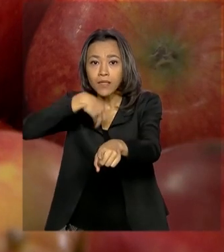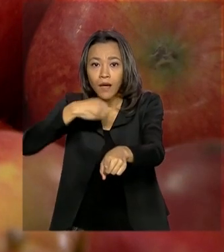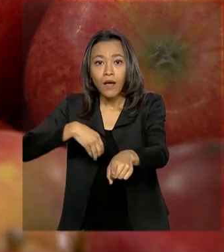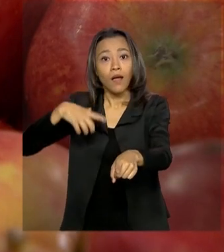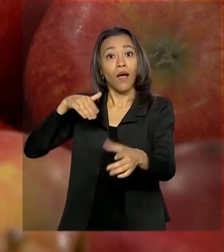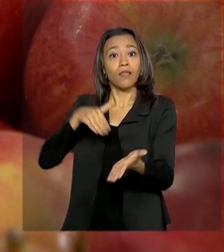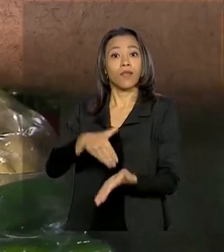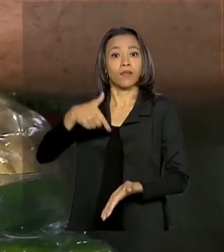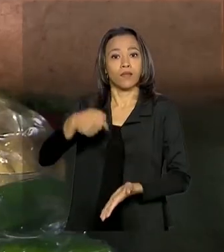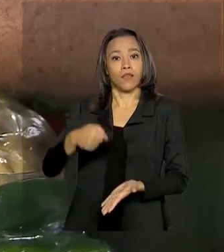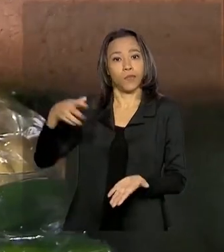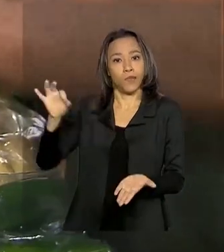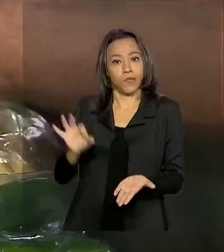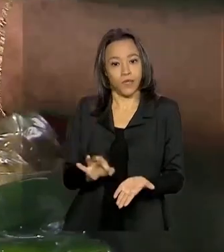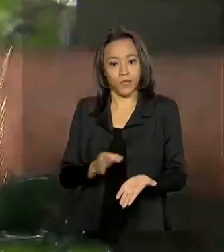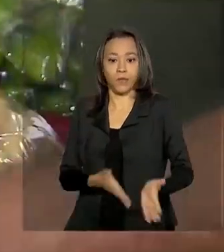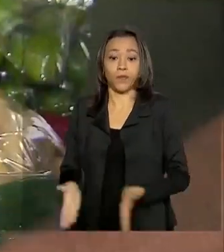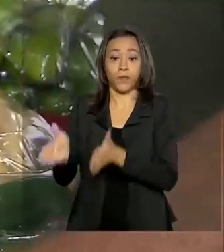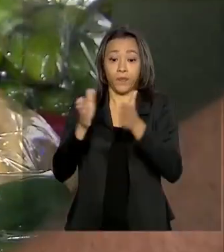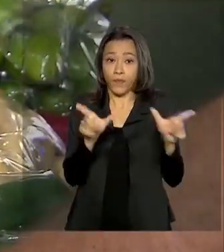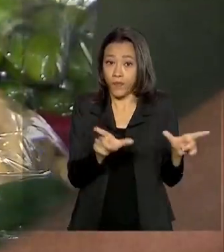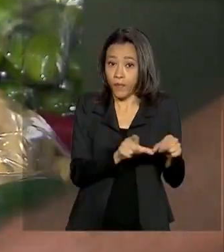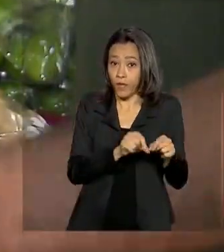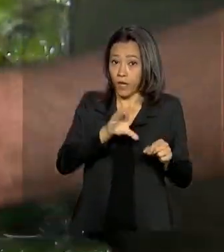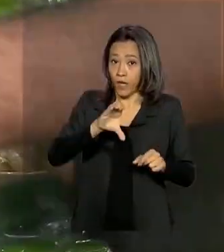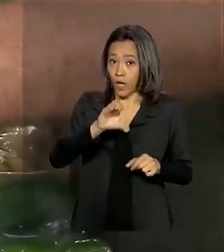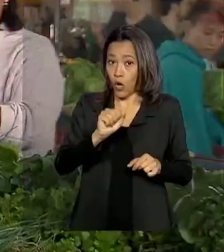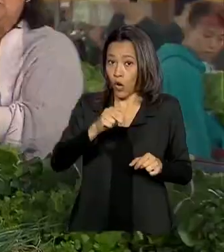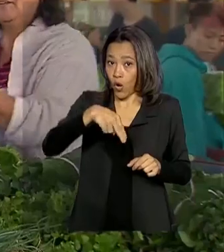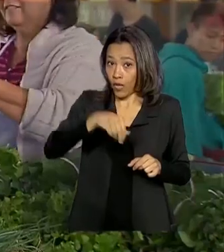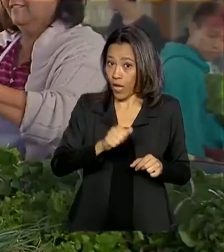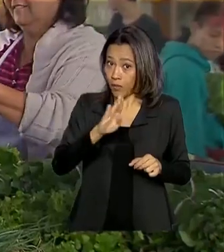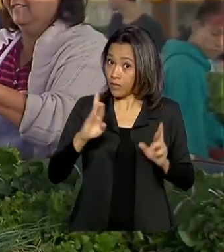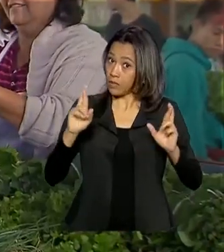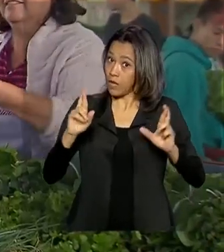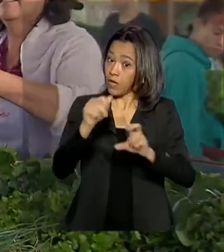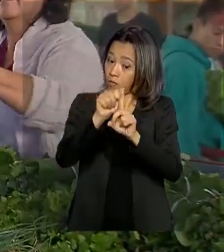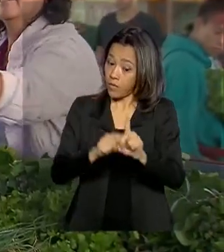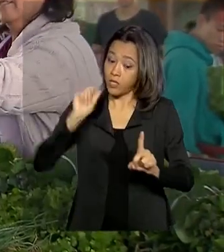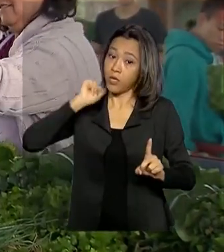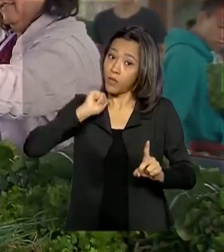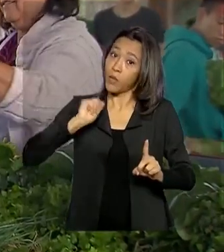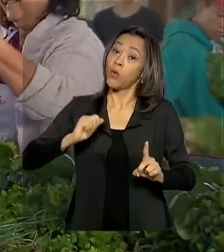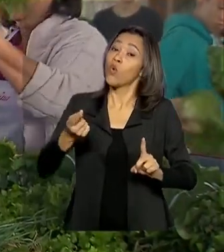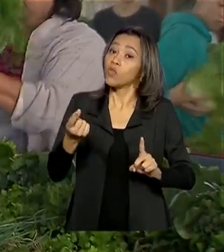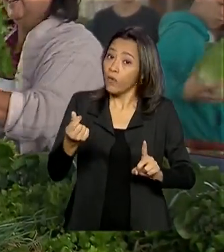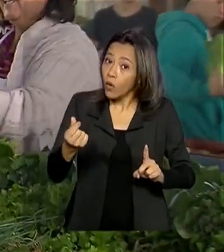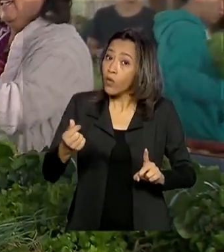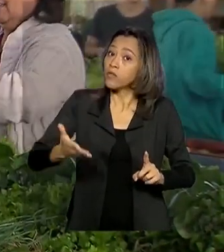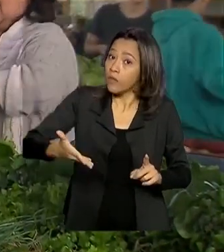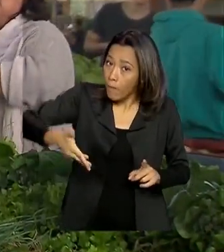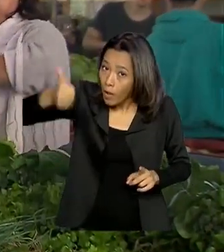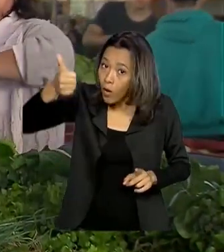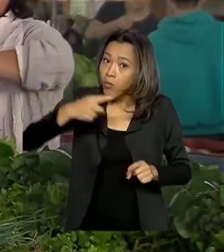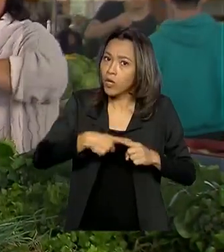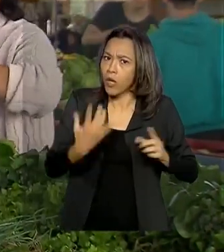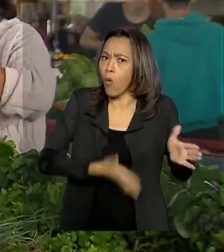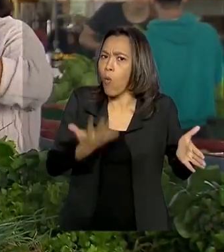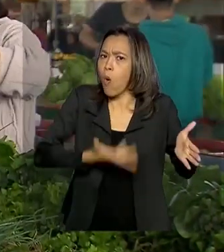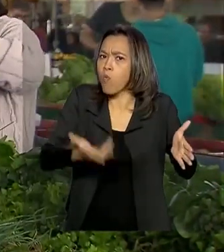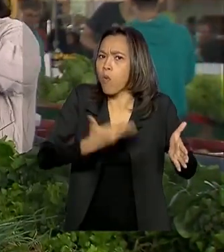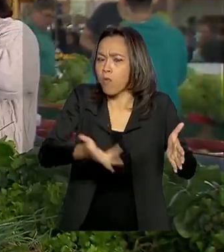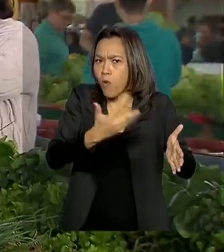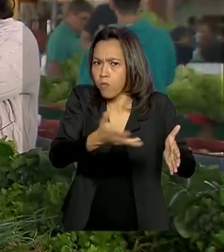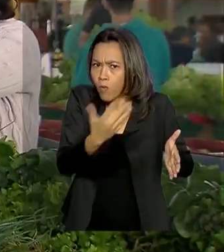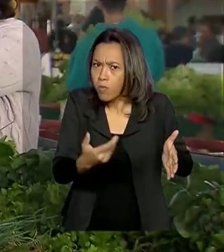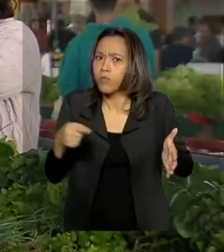7%. A Conab espera que para o mês de abril, haja uma melhora nos preços, pela maior produtividade e pelo